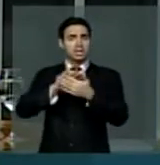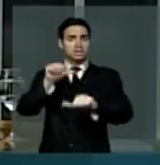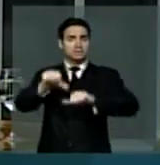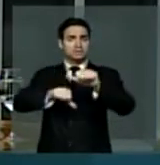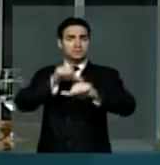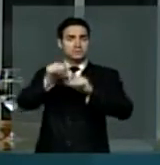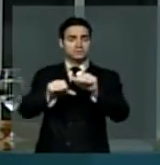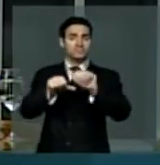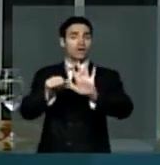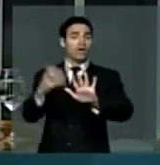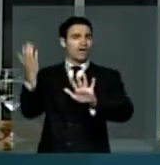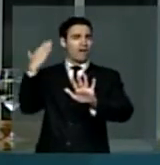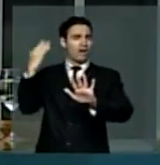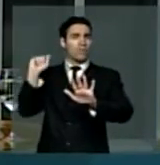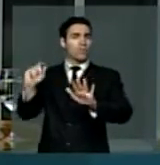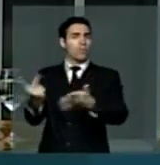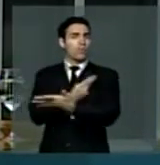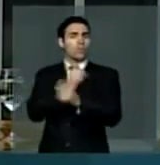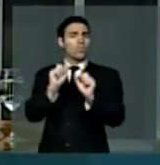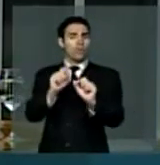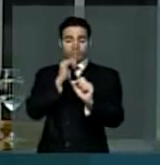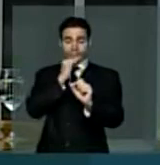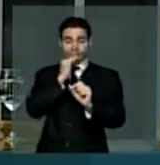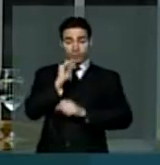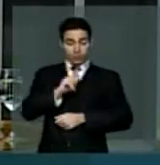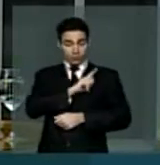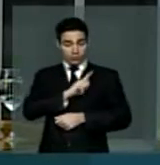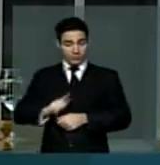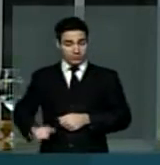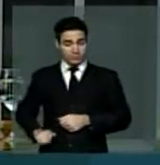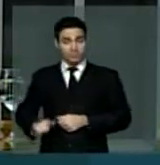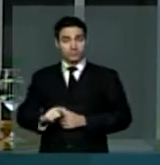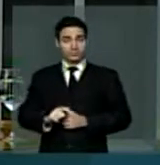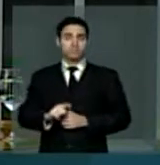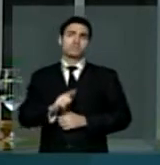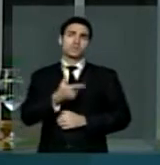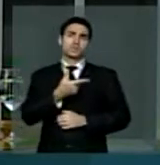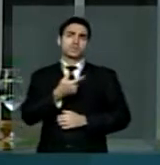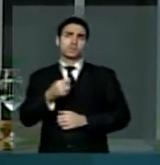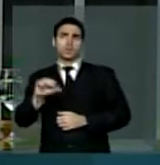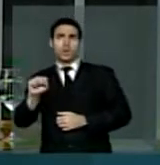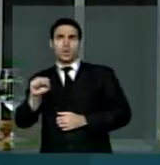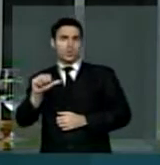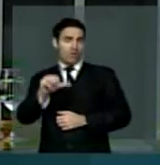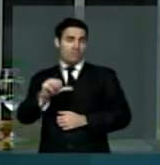o governador que estava naquela época, em 2009,